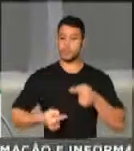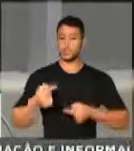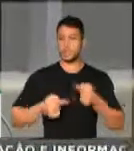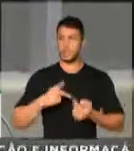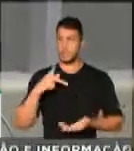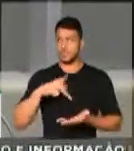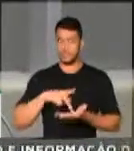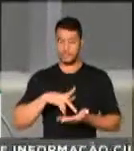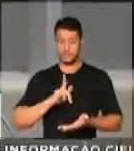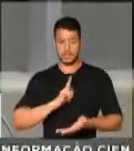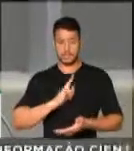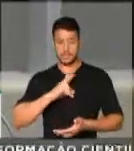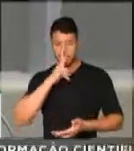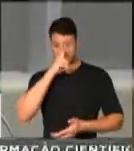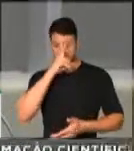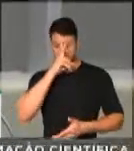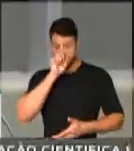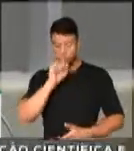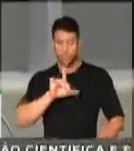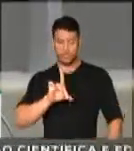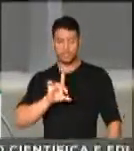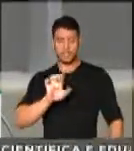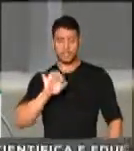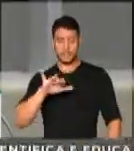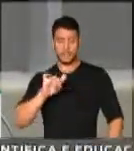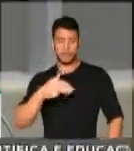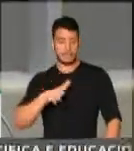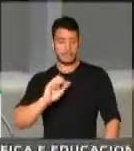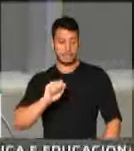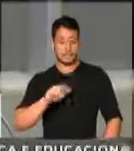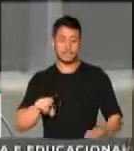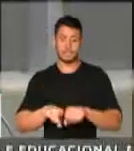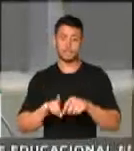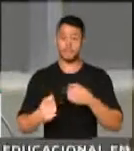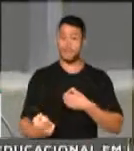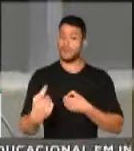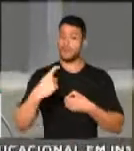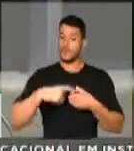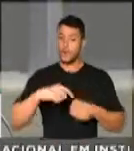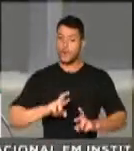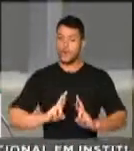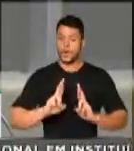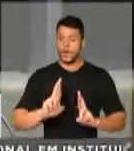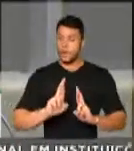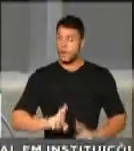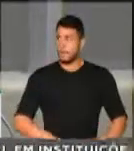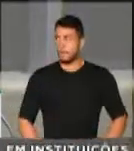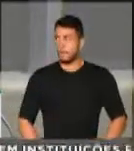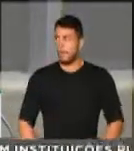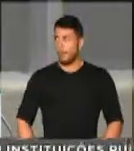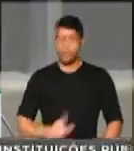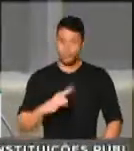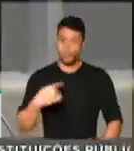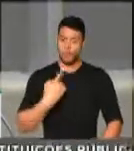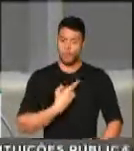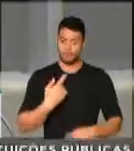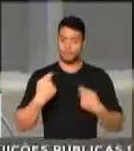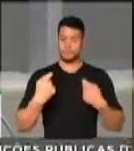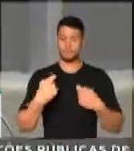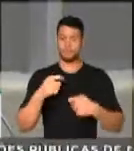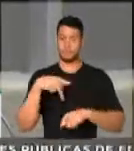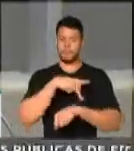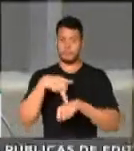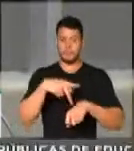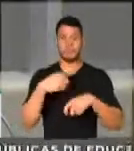com o fortalecimento da democracia e com a recuperação da esperança no nosso país. O nosso país merece mais